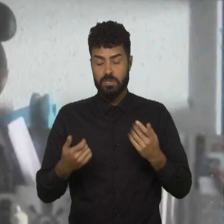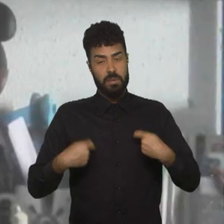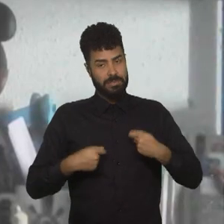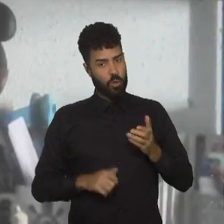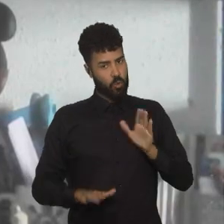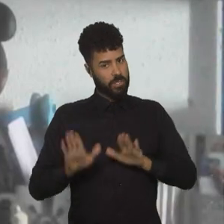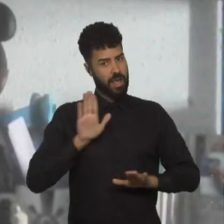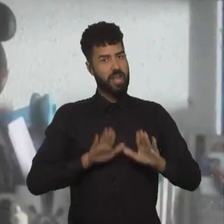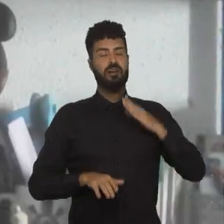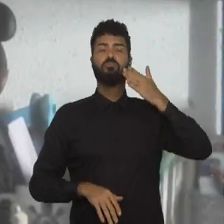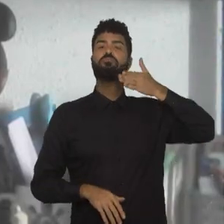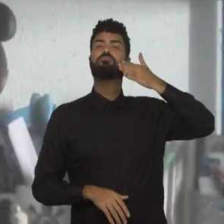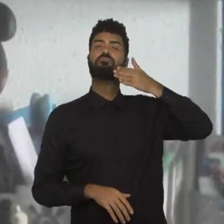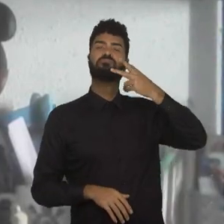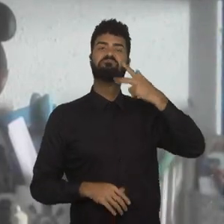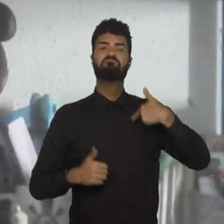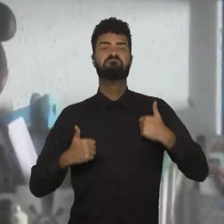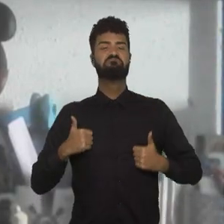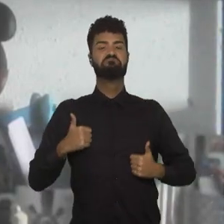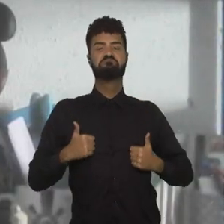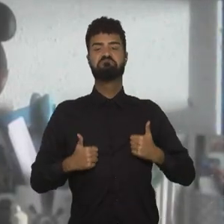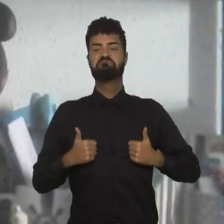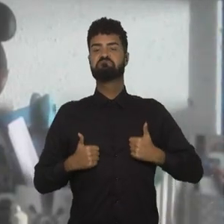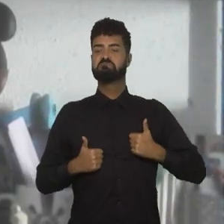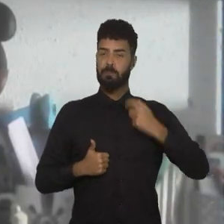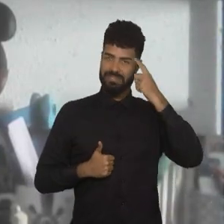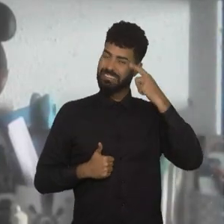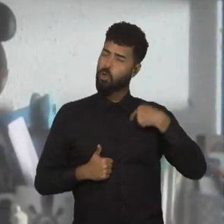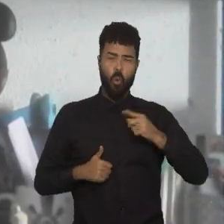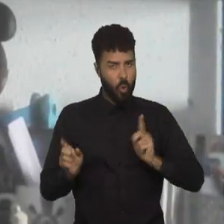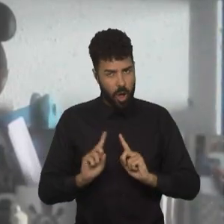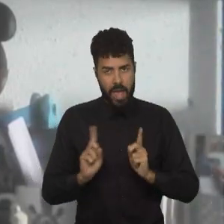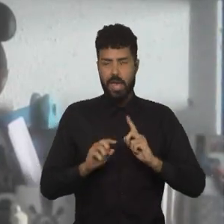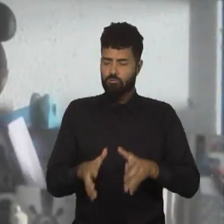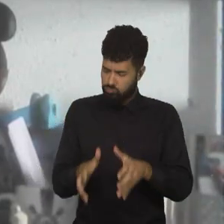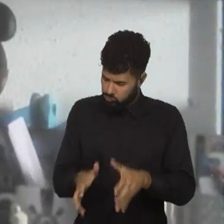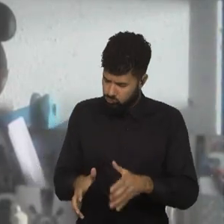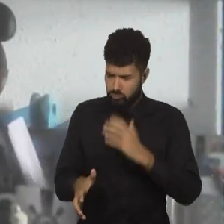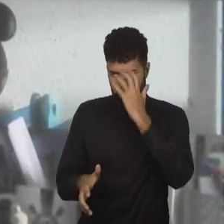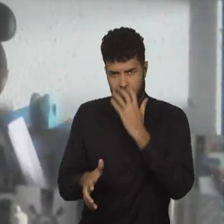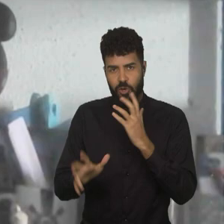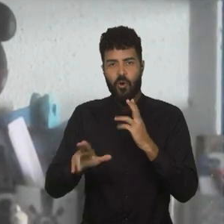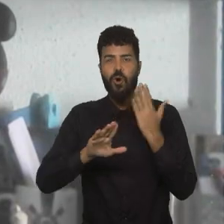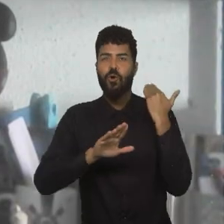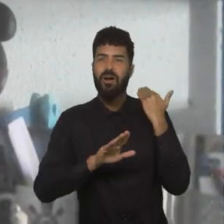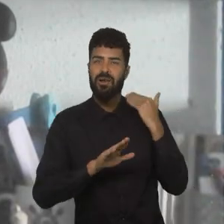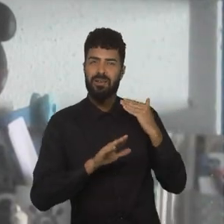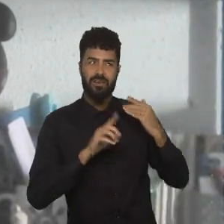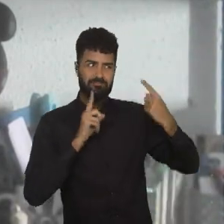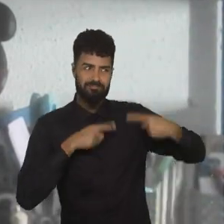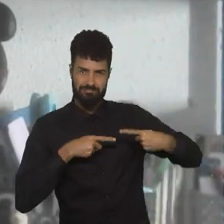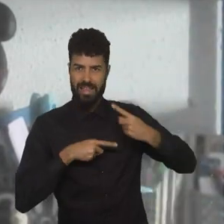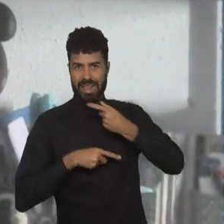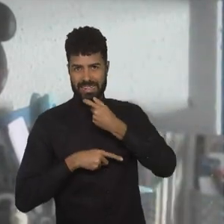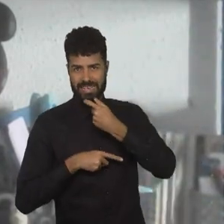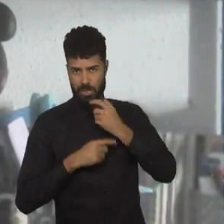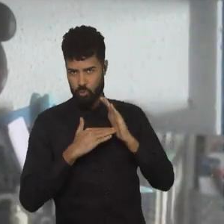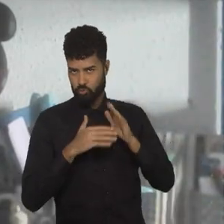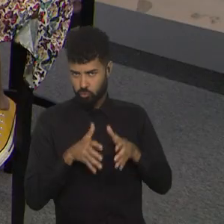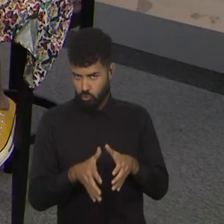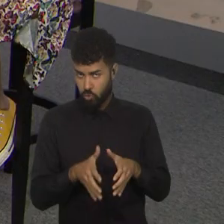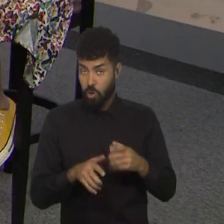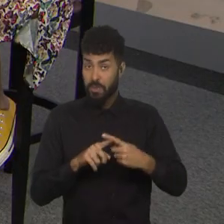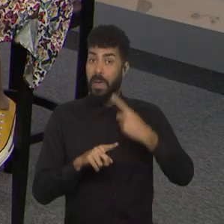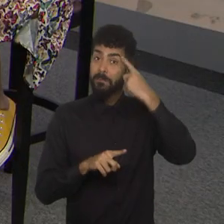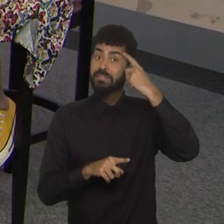que tomar um pouco de cuidado com esse negócio de entrar com o salto alto, é entrar, levando a sério, como a gente fez com a Inglaterra no último jogo, a gente levou a sério, a Inglaterra era o